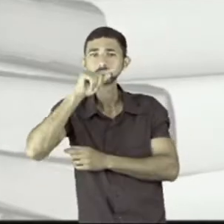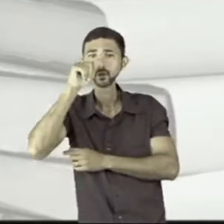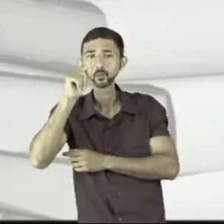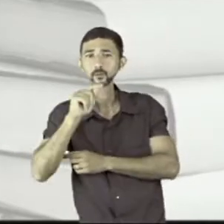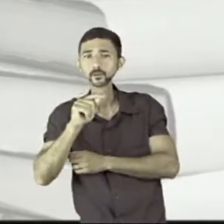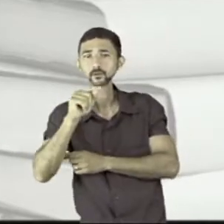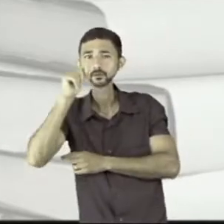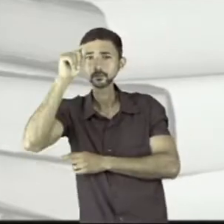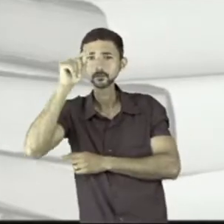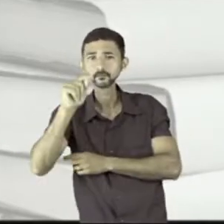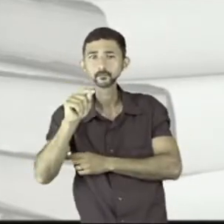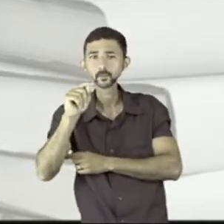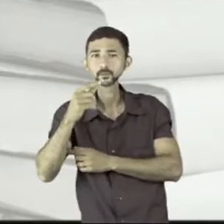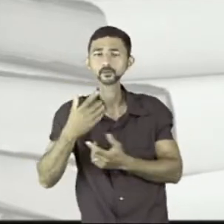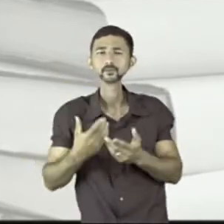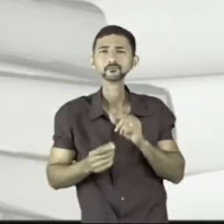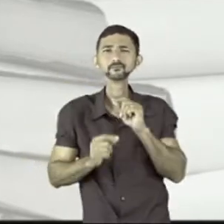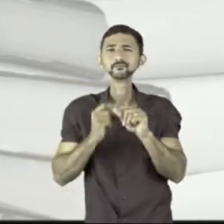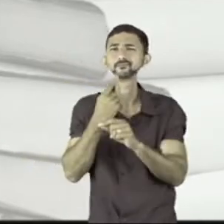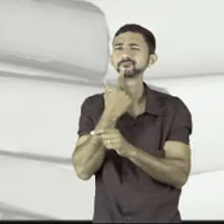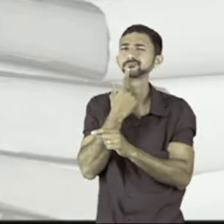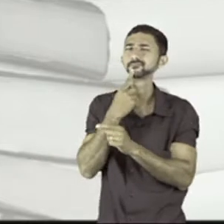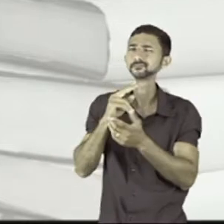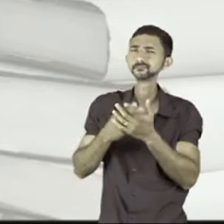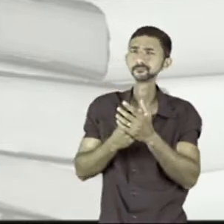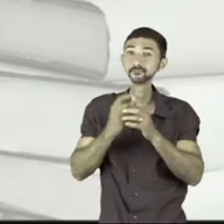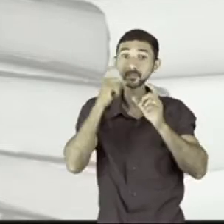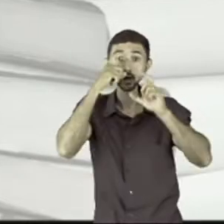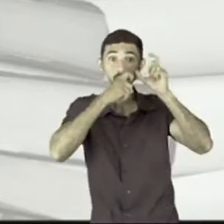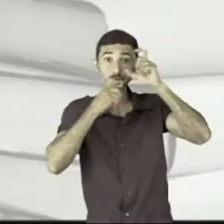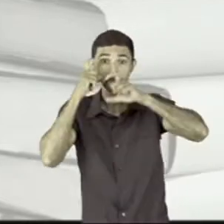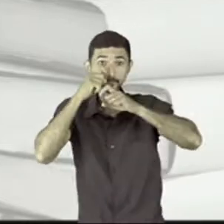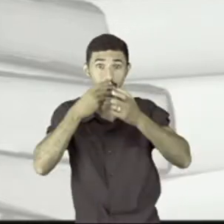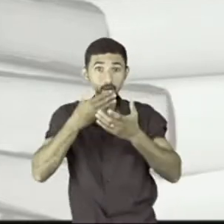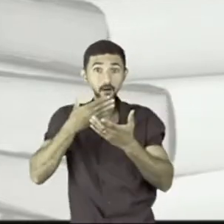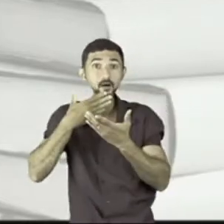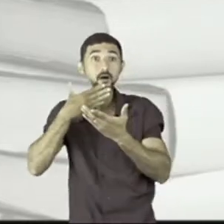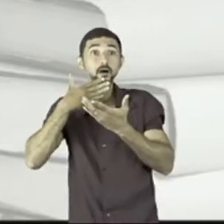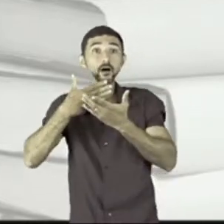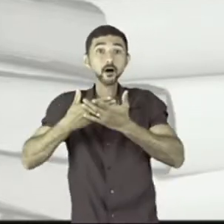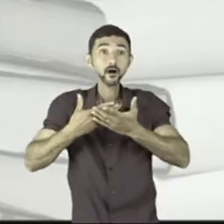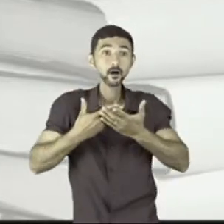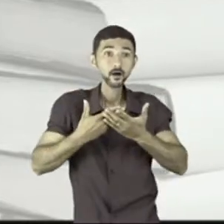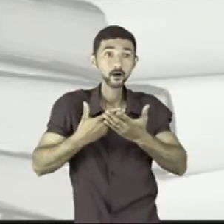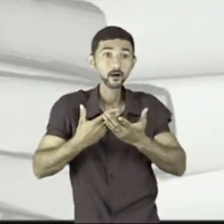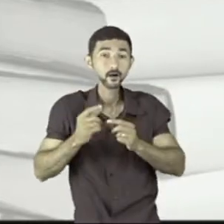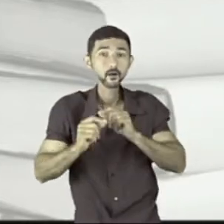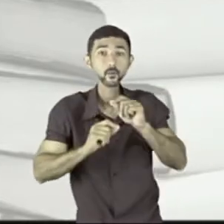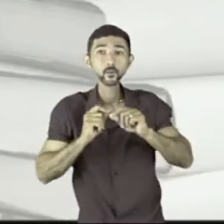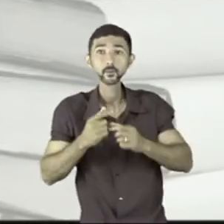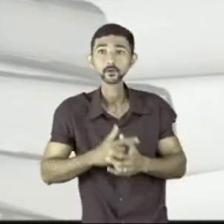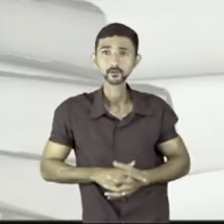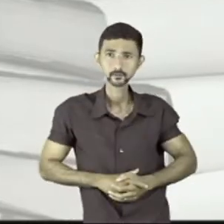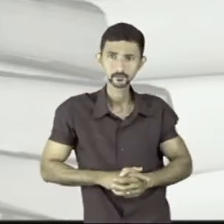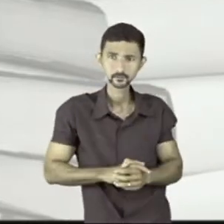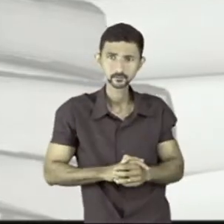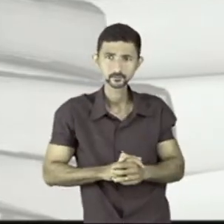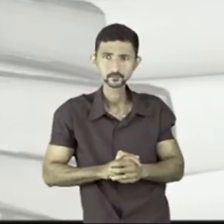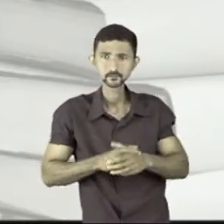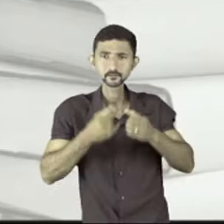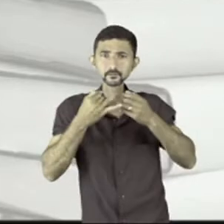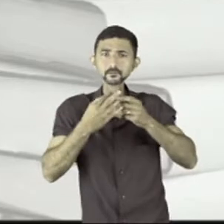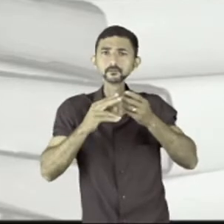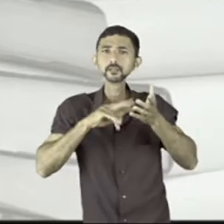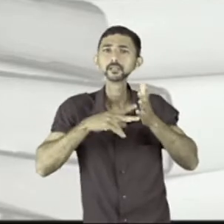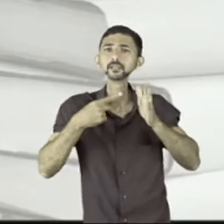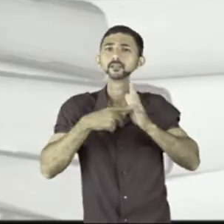interrogação e um ponto de exclamação. E a expressão dele que parece mais intrigada ainda. O que isso traduz para